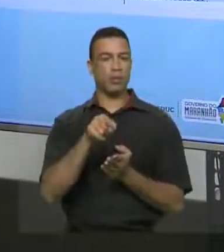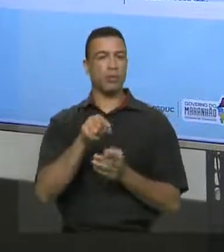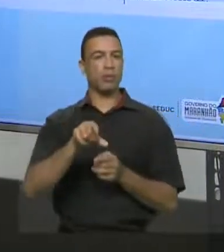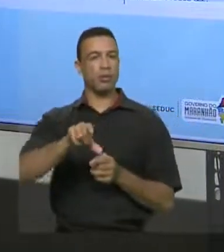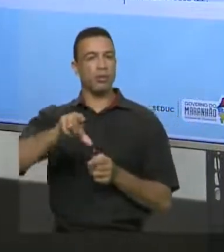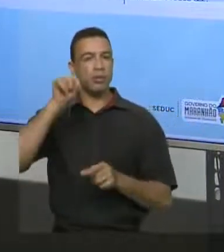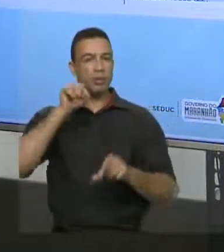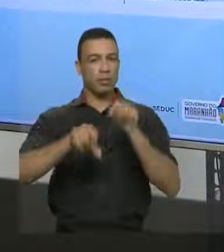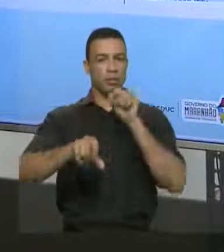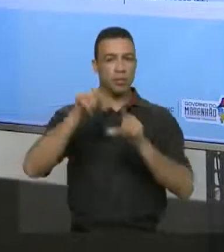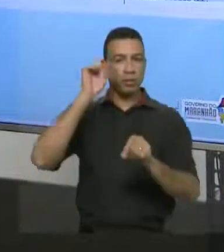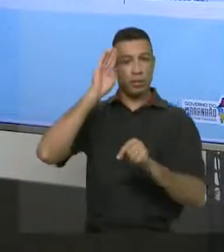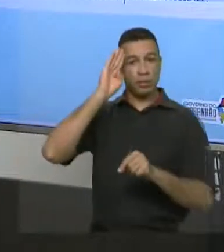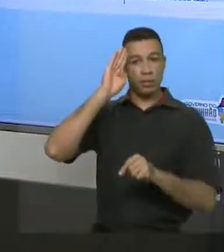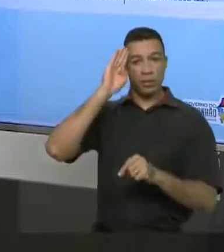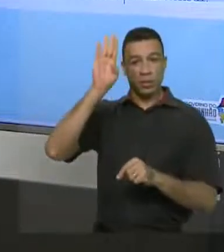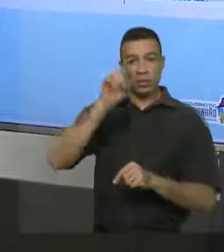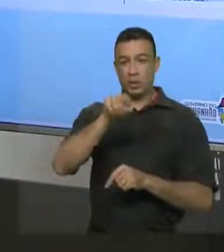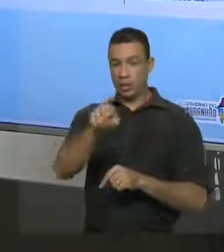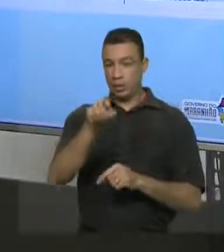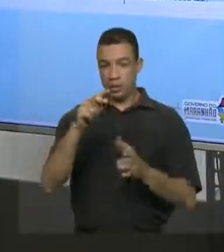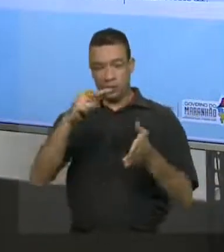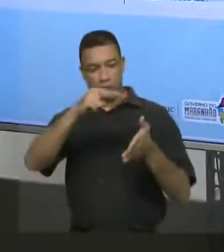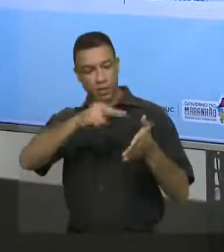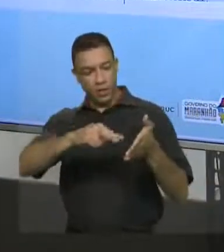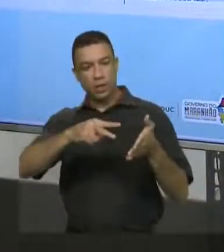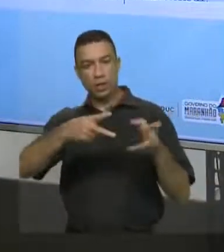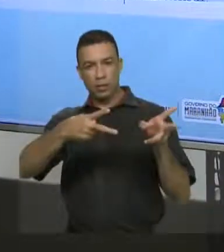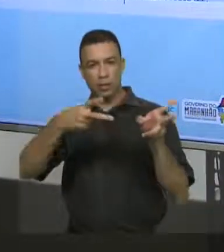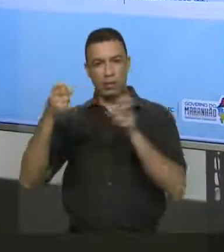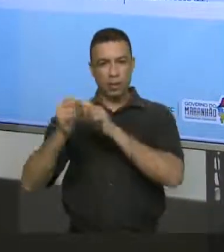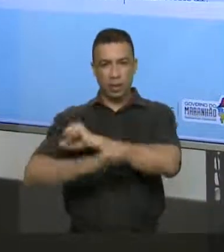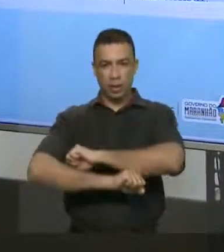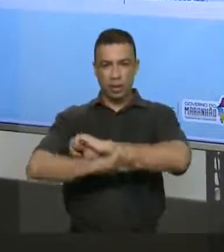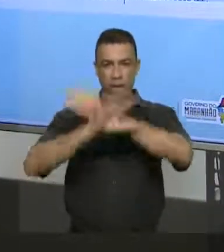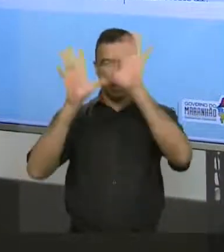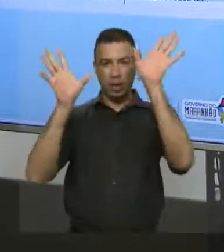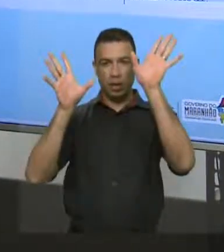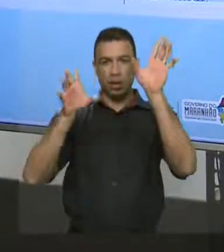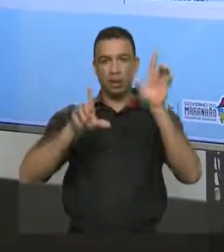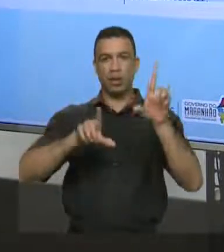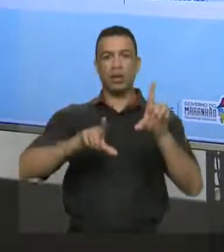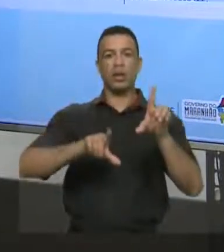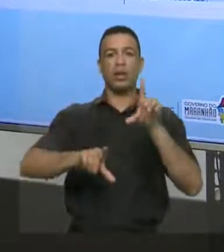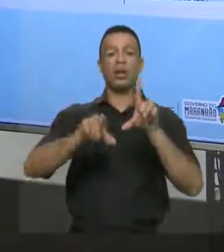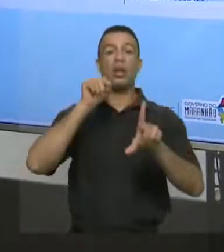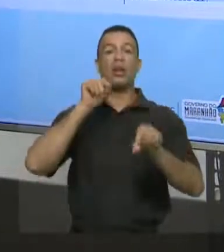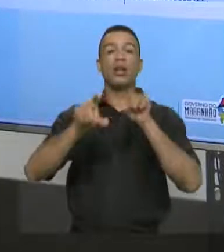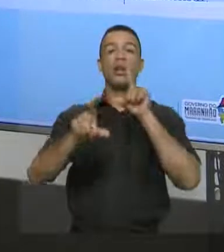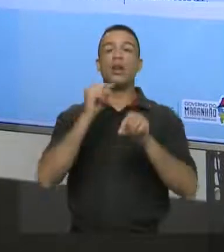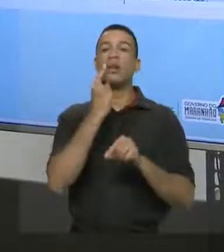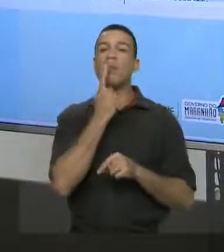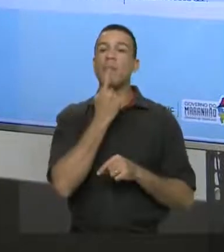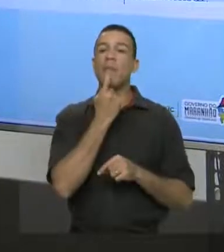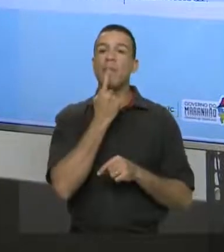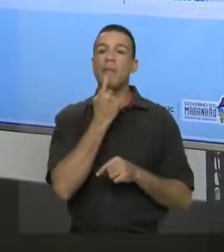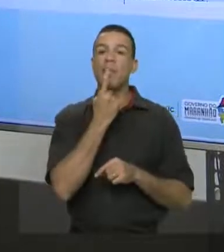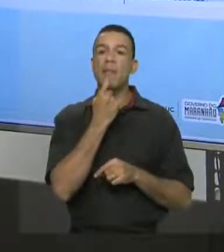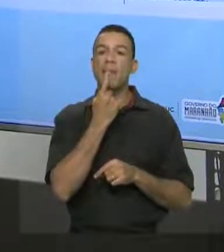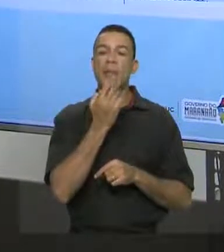para você visualizar, para isso ficar muito claro para você, eu destaquei alguns elementos